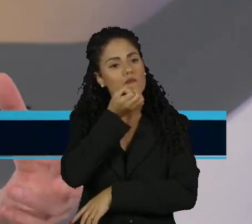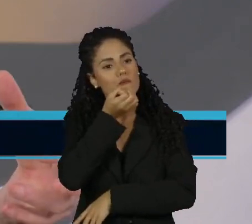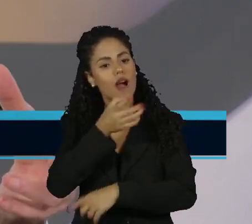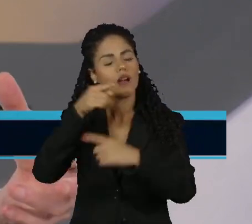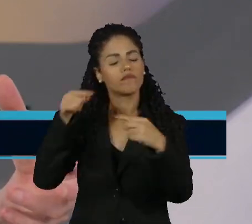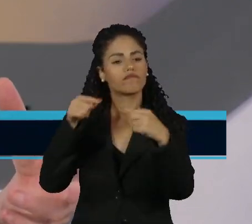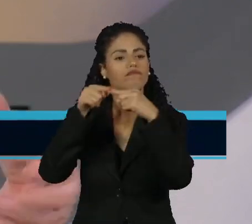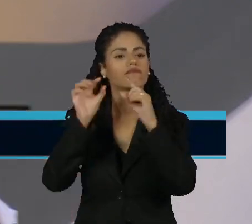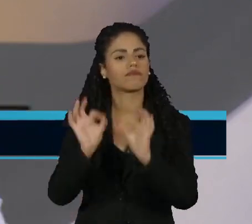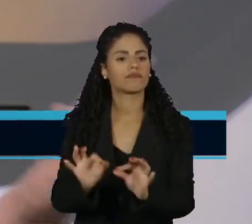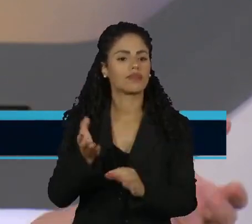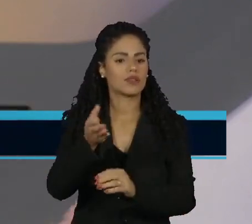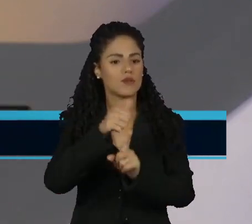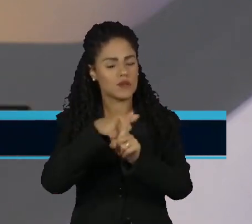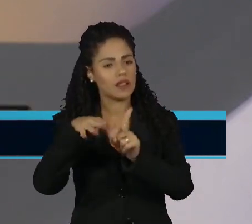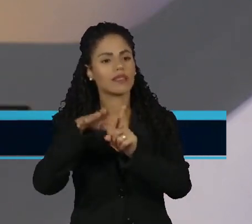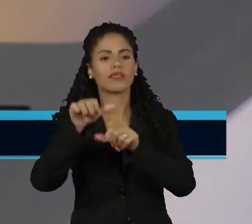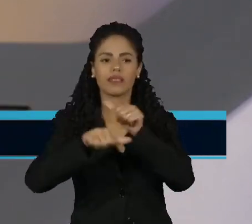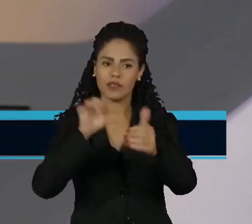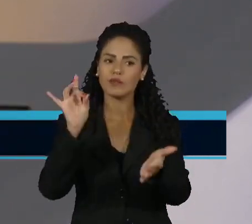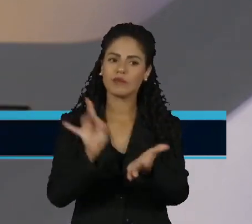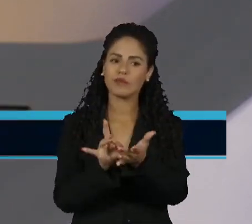para que, de fato, faça a diferença.